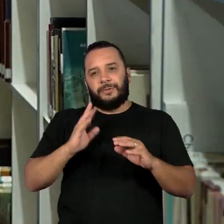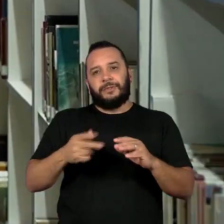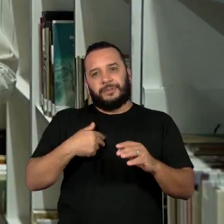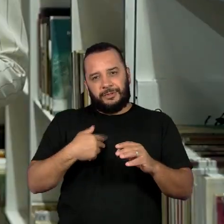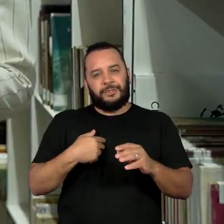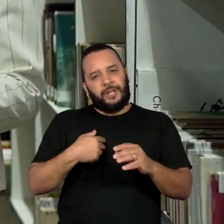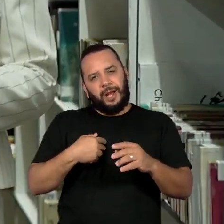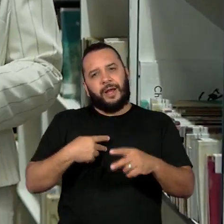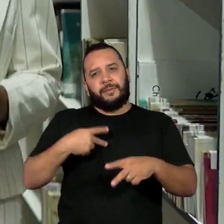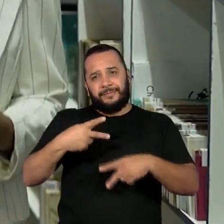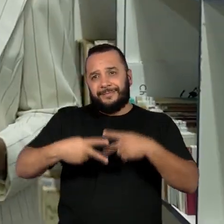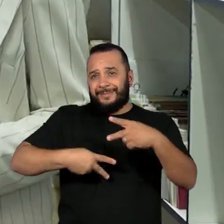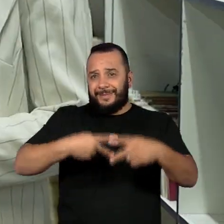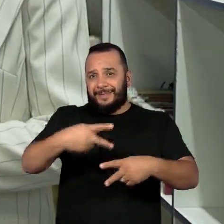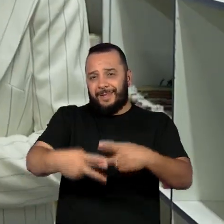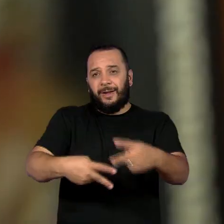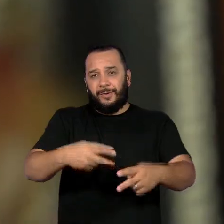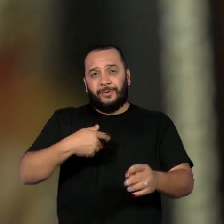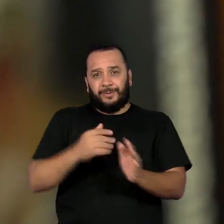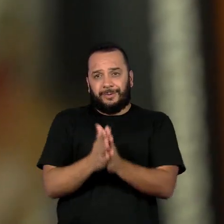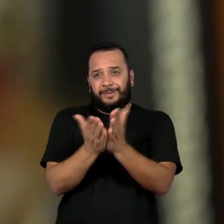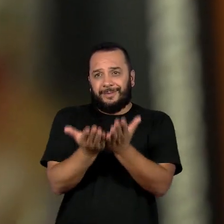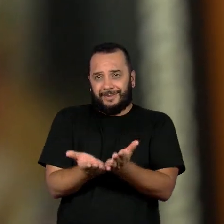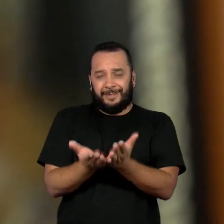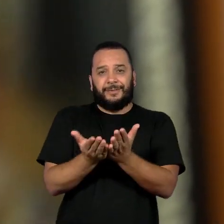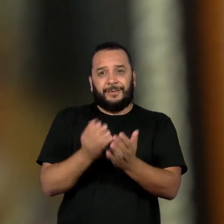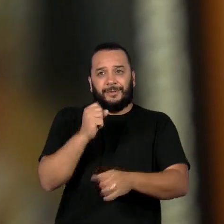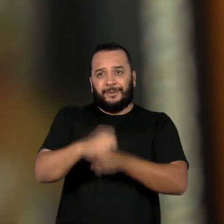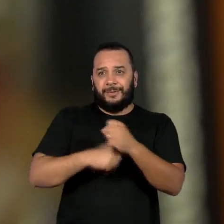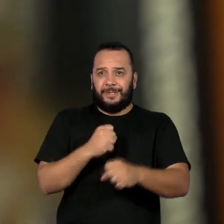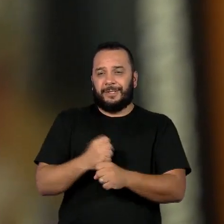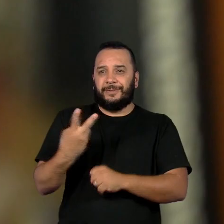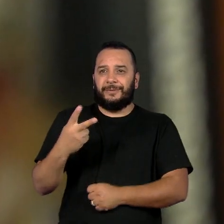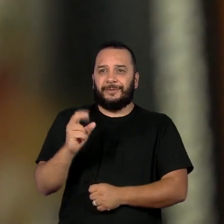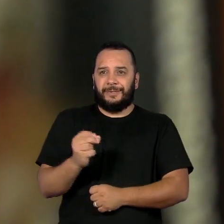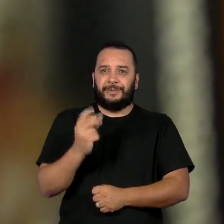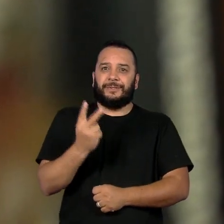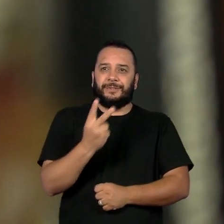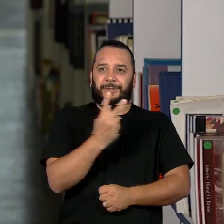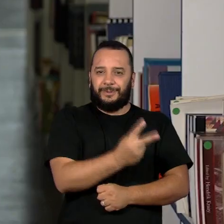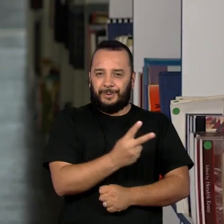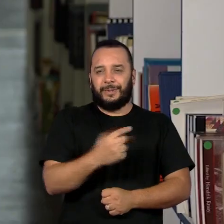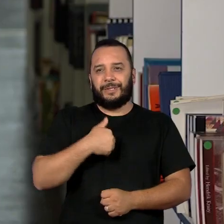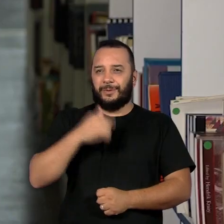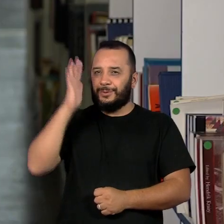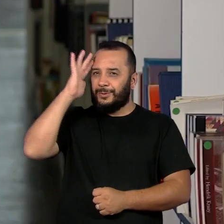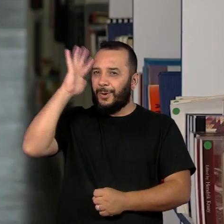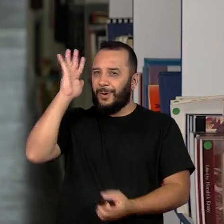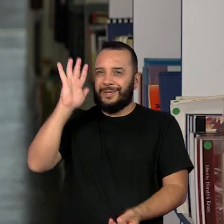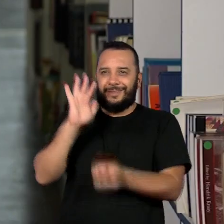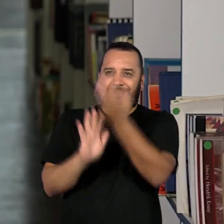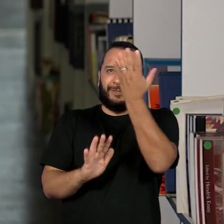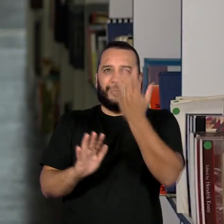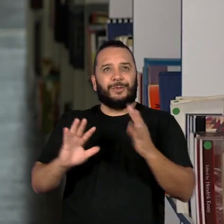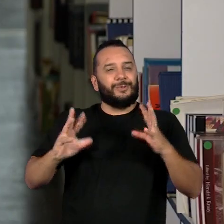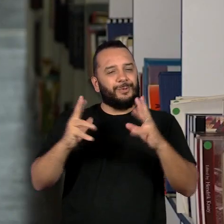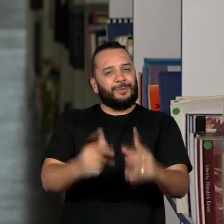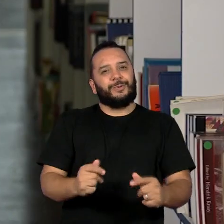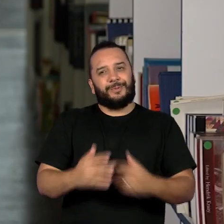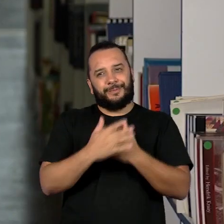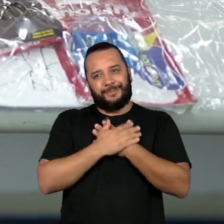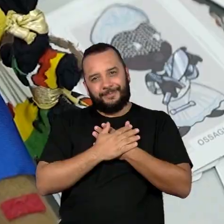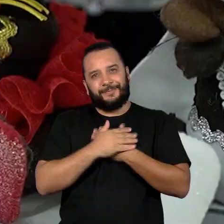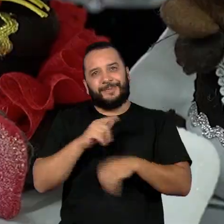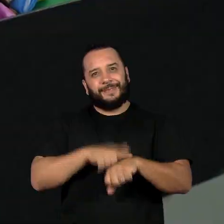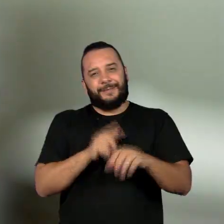Bienal, do livro, de 2022. Então a Frink realizou um sonho. Então foi tudo para mim naquele